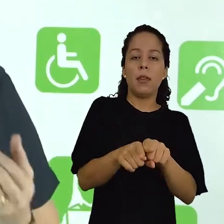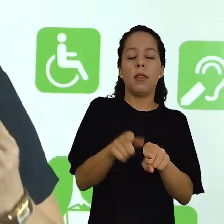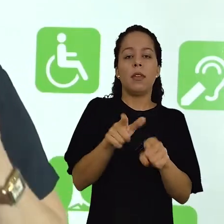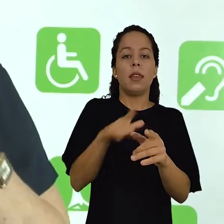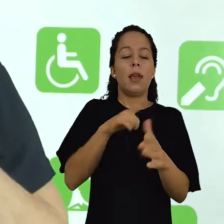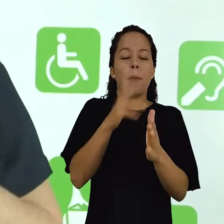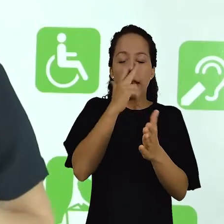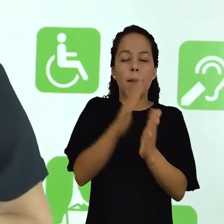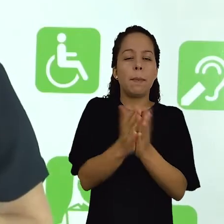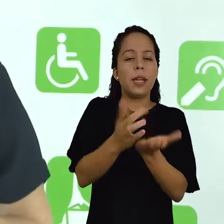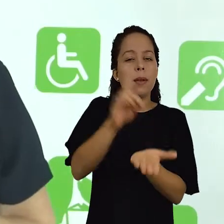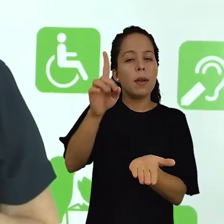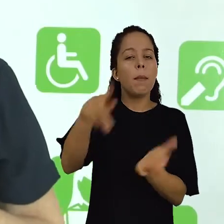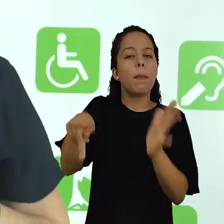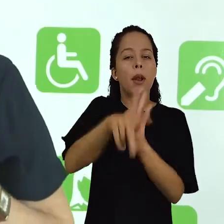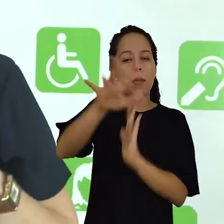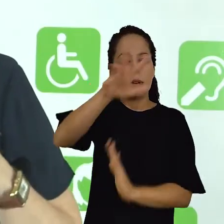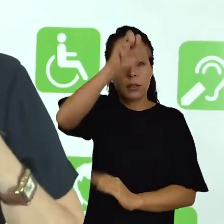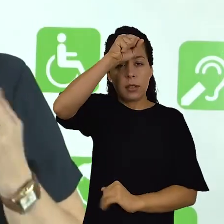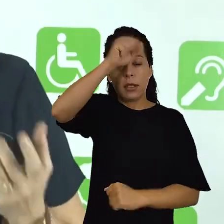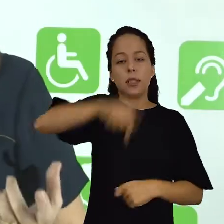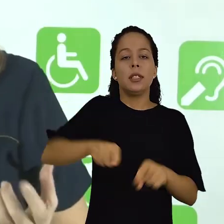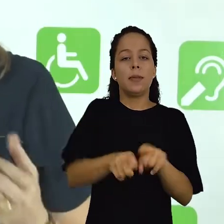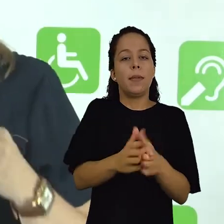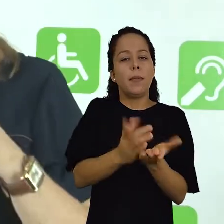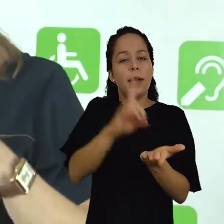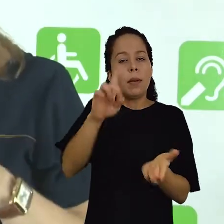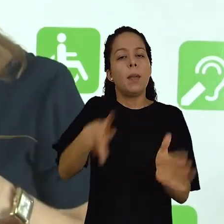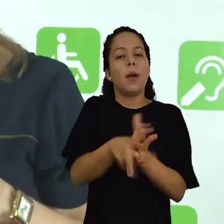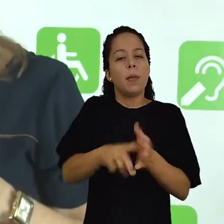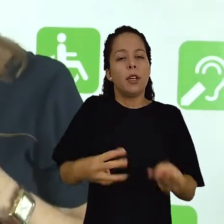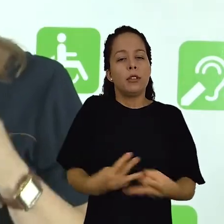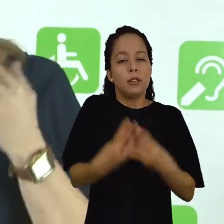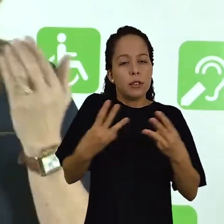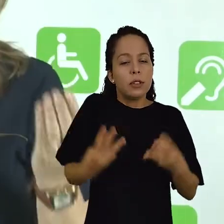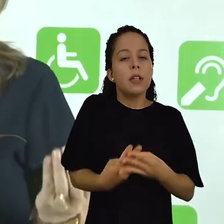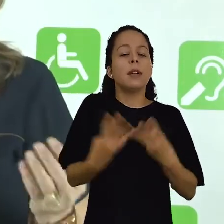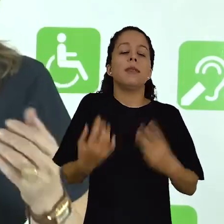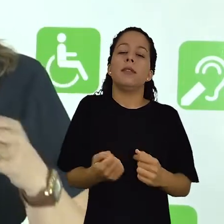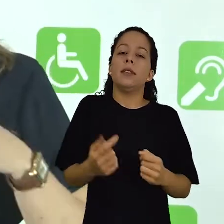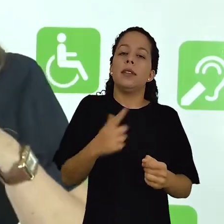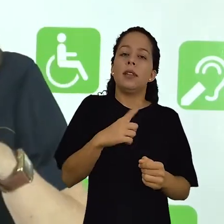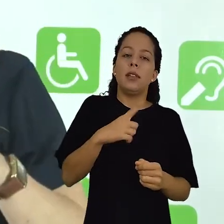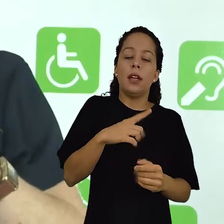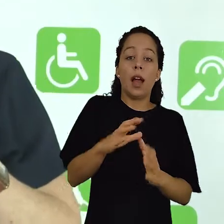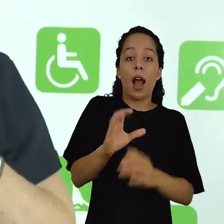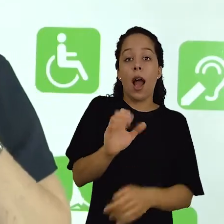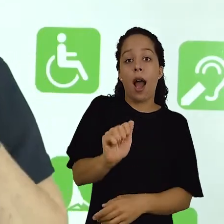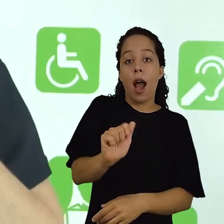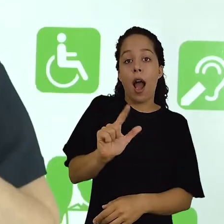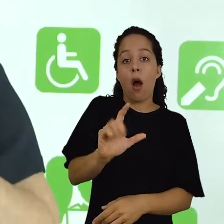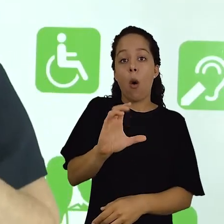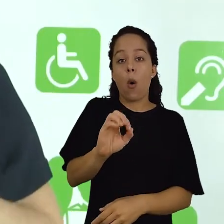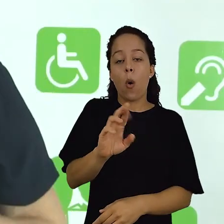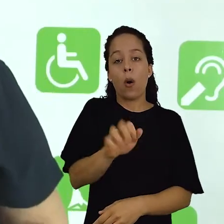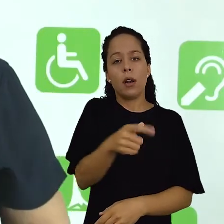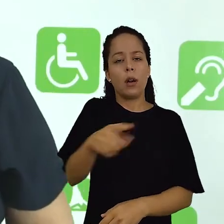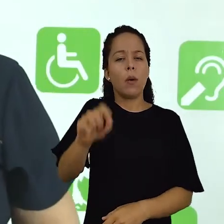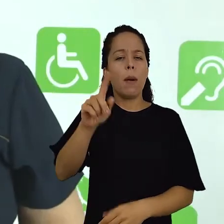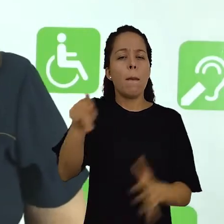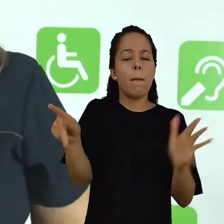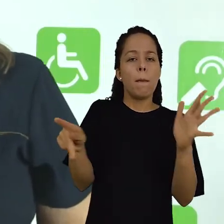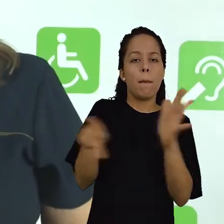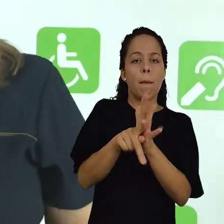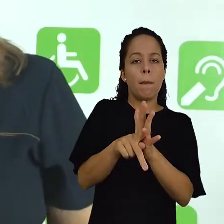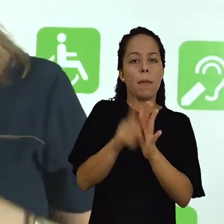espíritos, do espiritismo, a Torá, do judaísmo, o Alcorão, do islamismo, dentre outros.